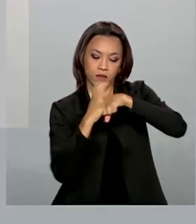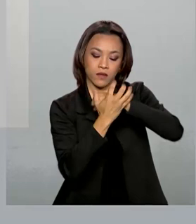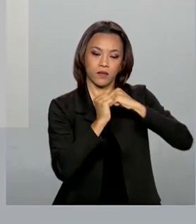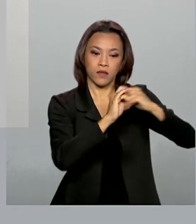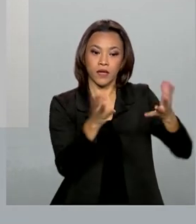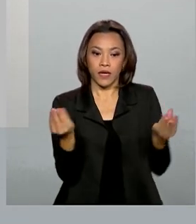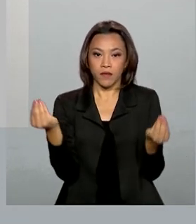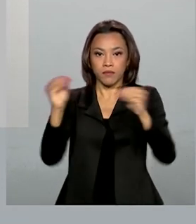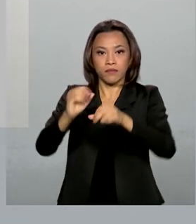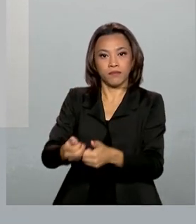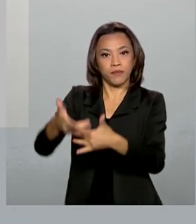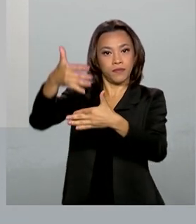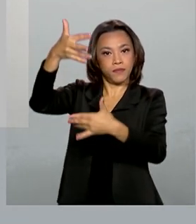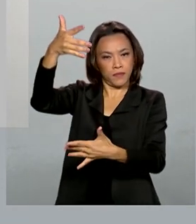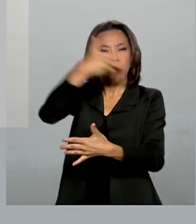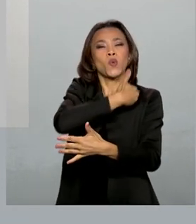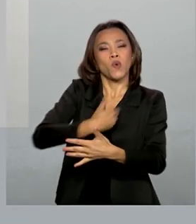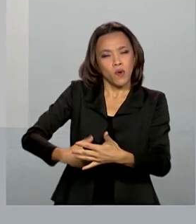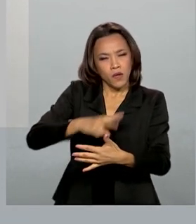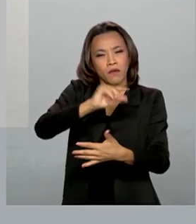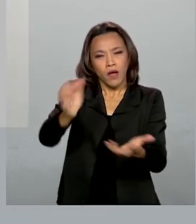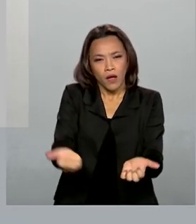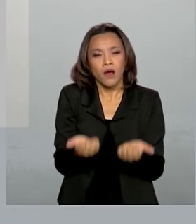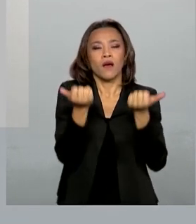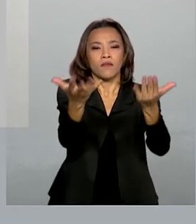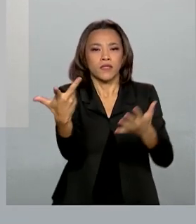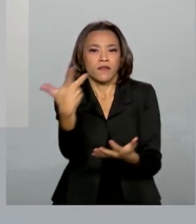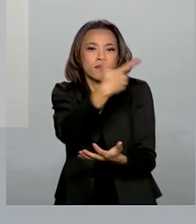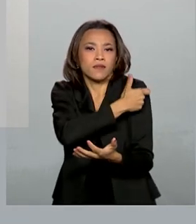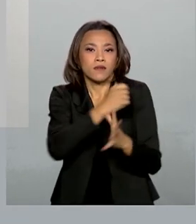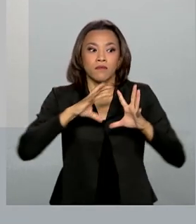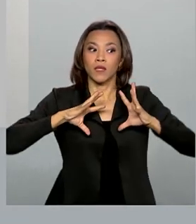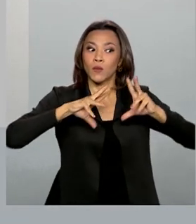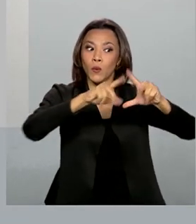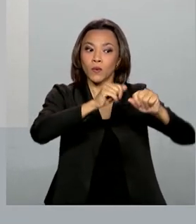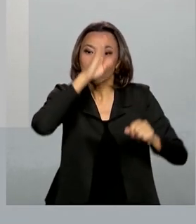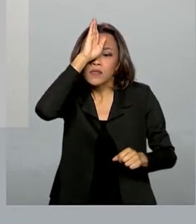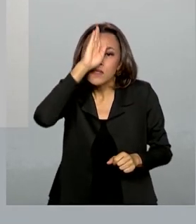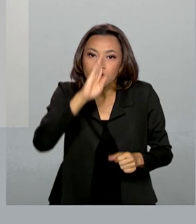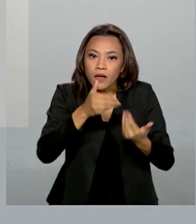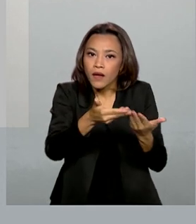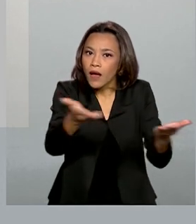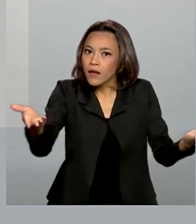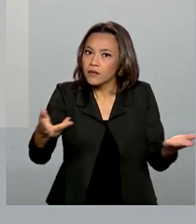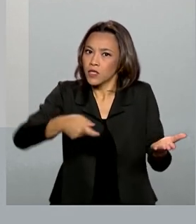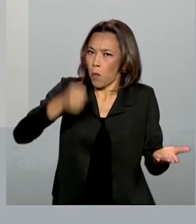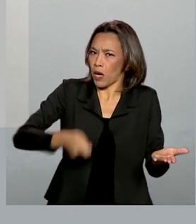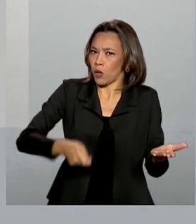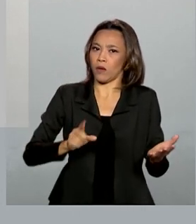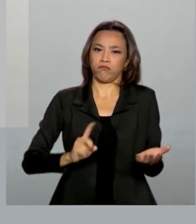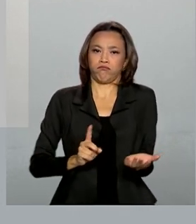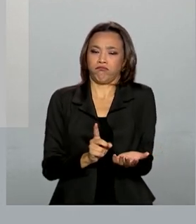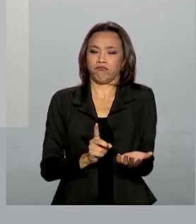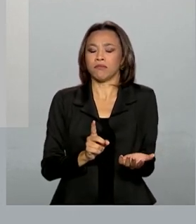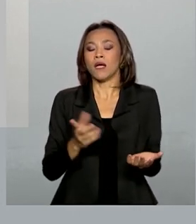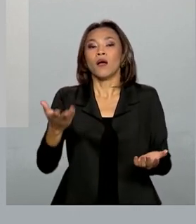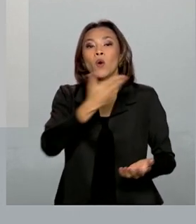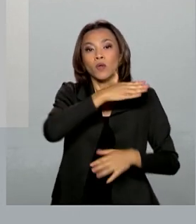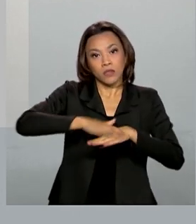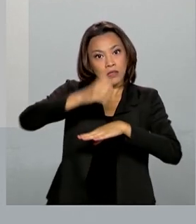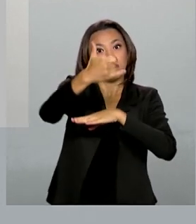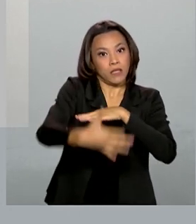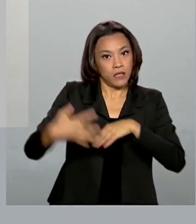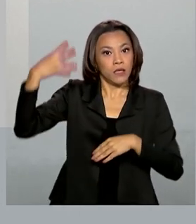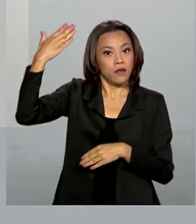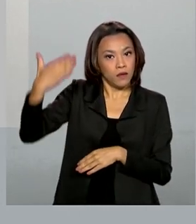reafirmou que o governo vai oferecer vacina contra o vírus a todos de forma gratuita e não obrigatória. Segundo o presidente, isso vai